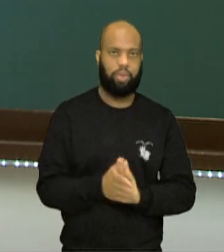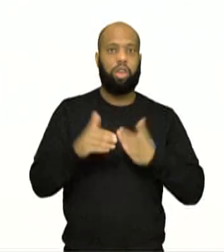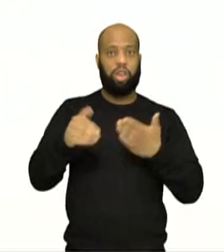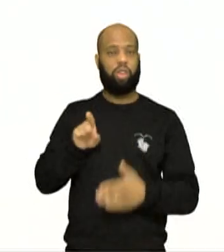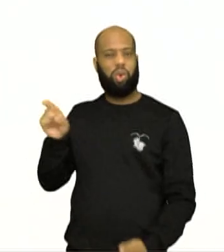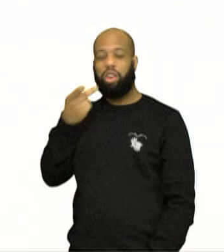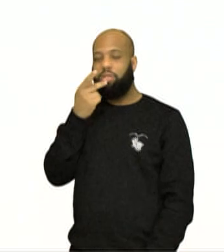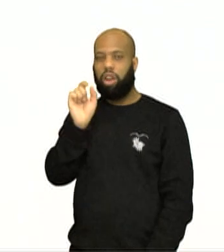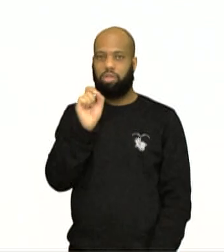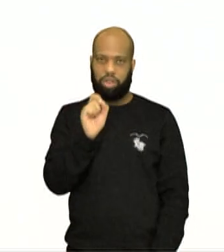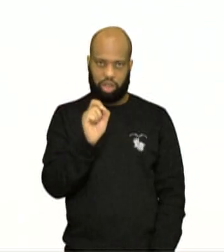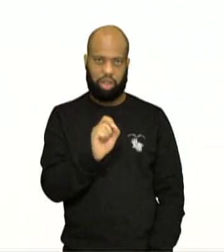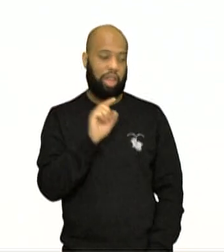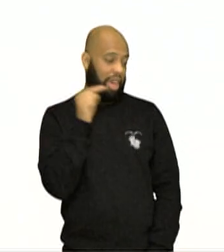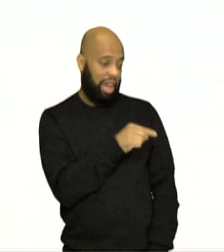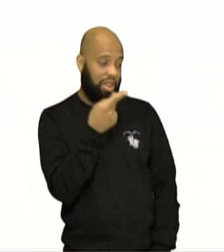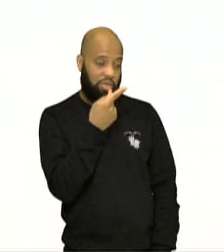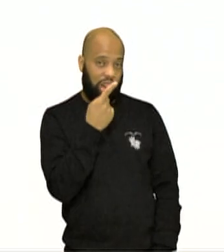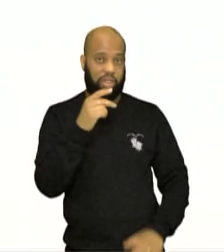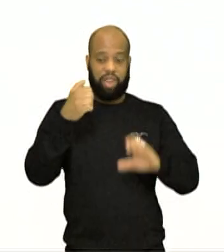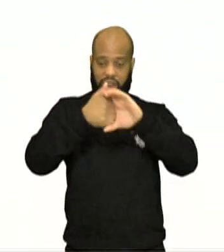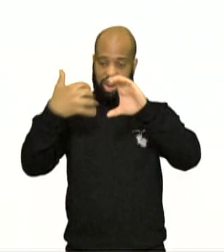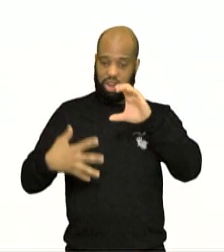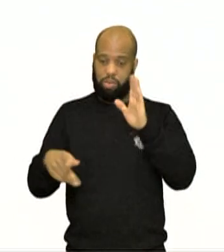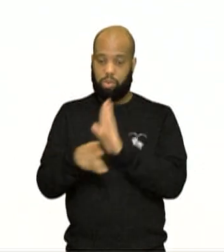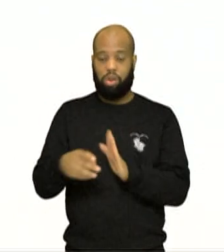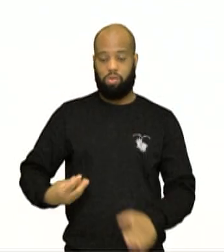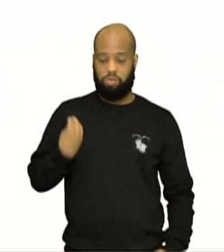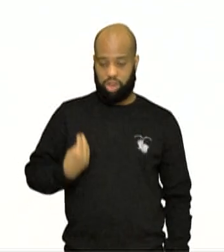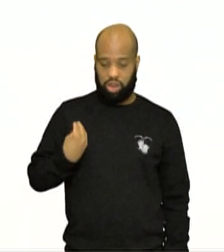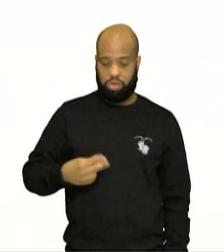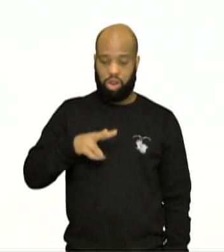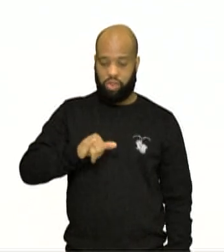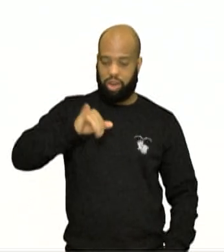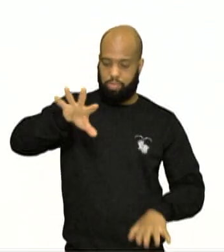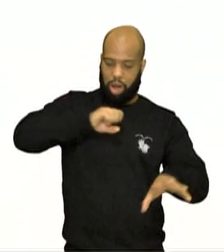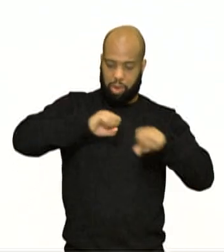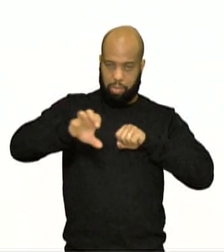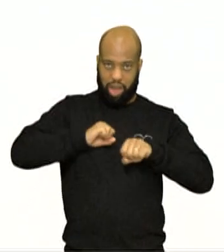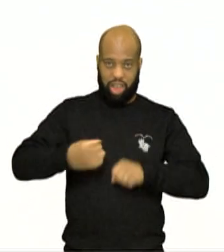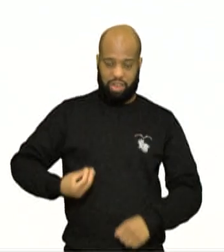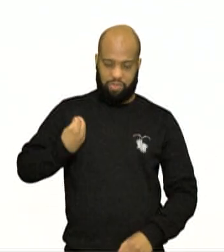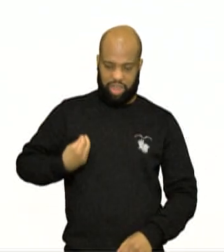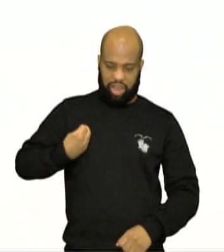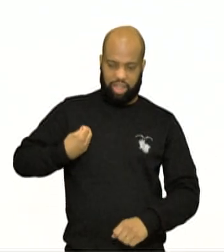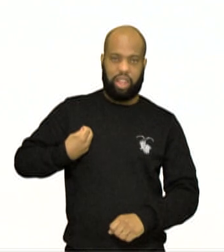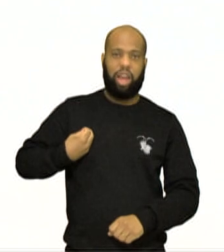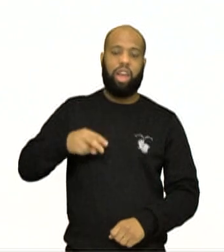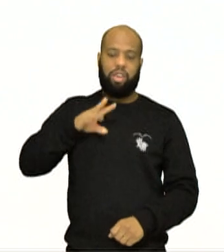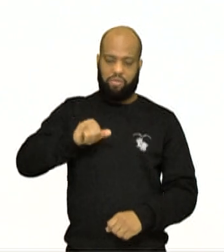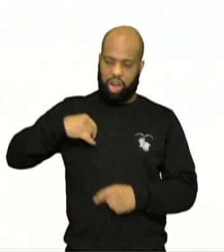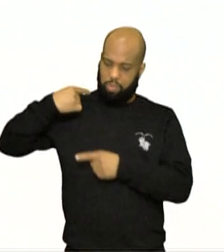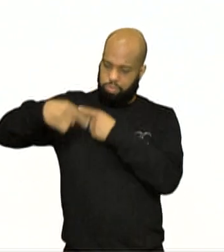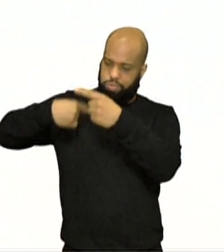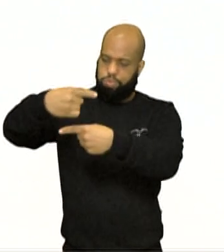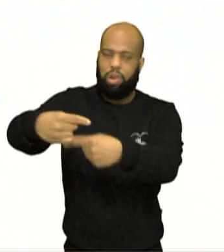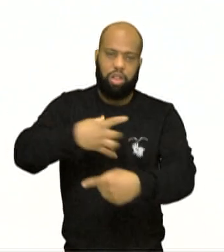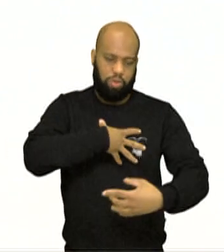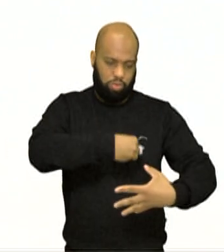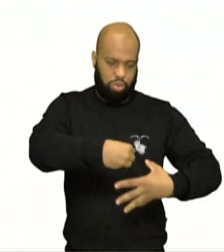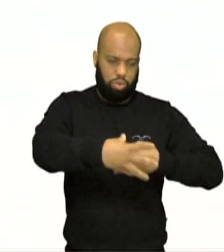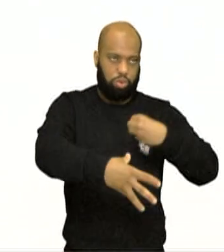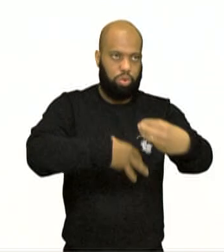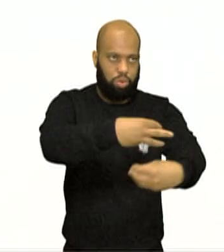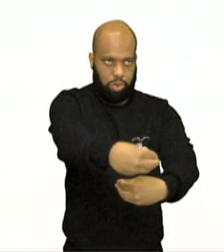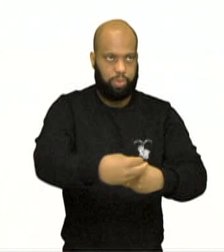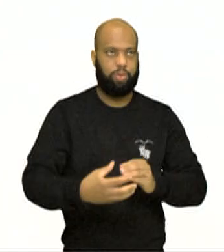Segundo ele, as características que os seres vivos vão adquirindo ao longo da vida eram transmitidas para as gerações